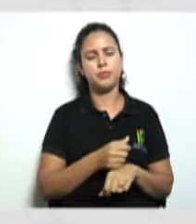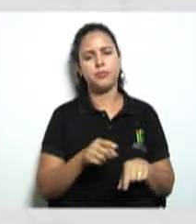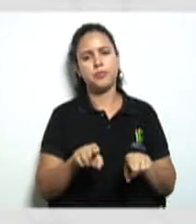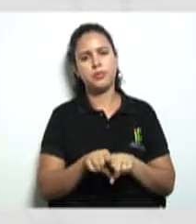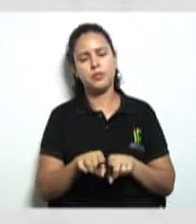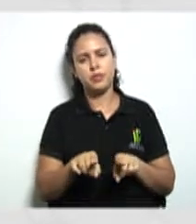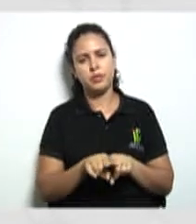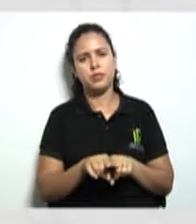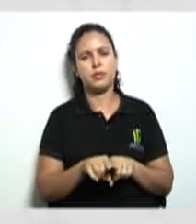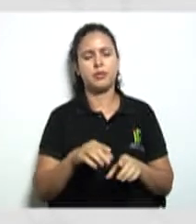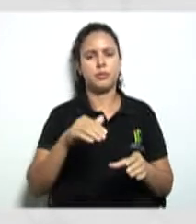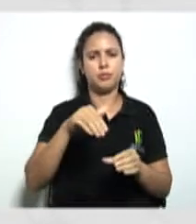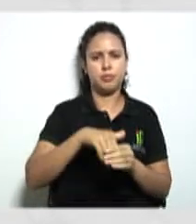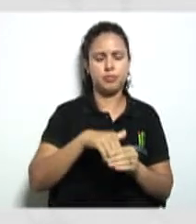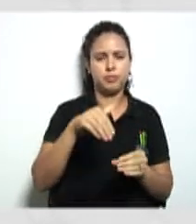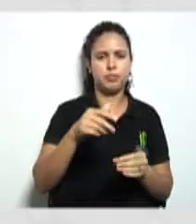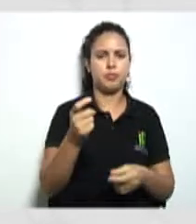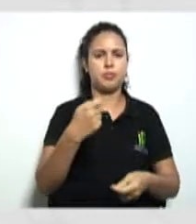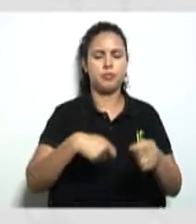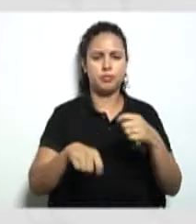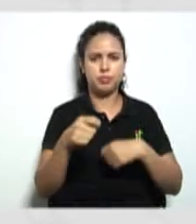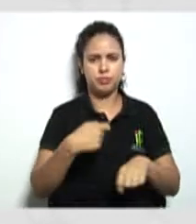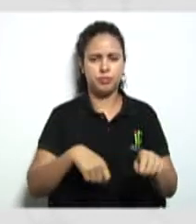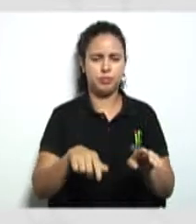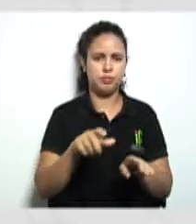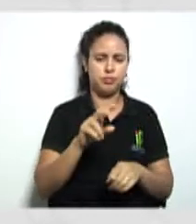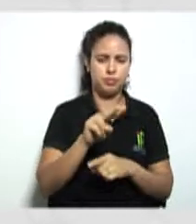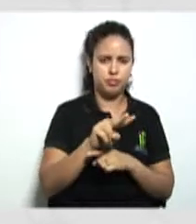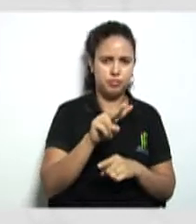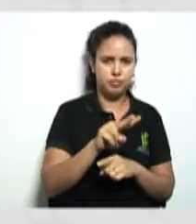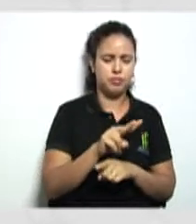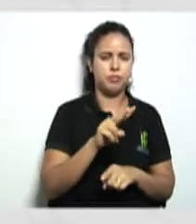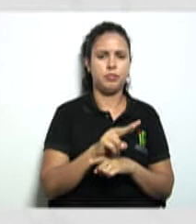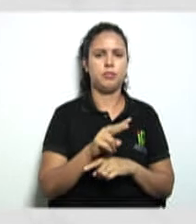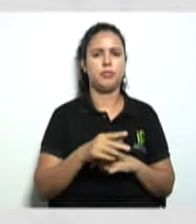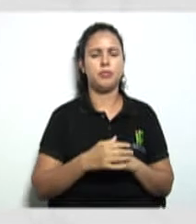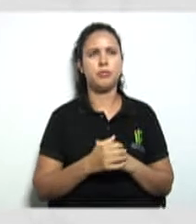eleitos para os órgãos de administração fiscalização e outros